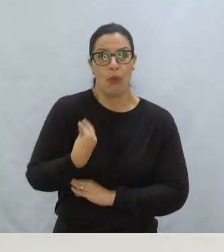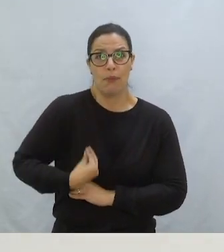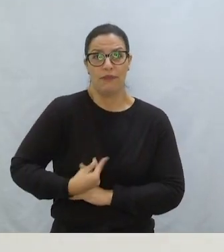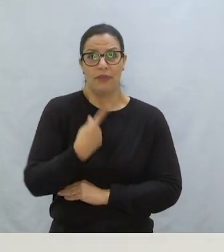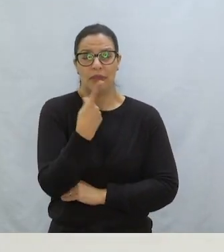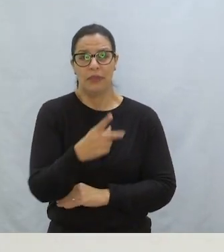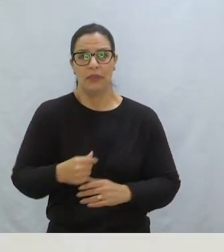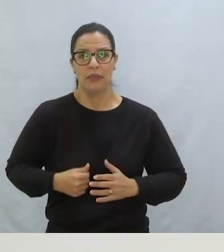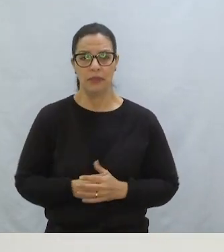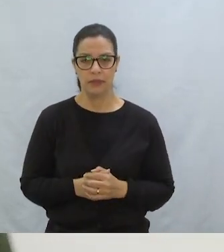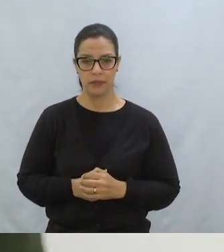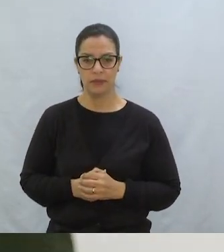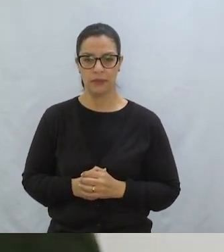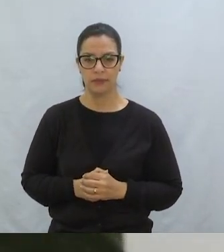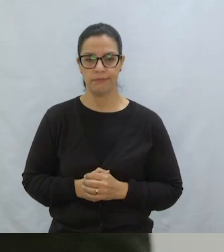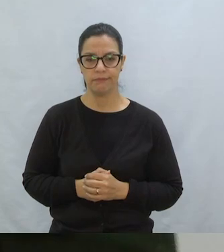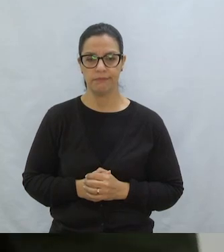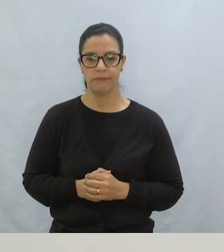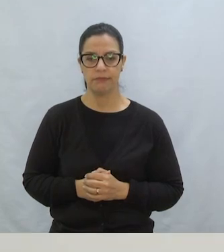então?